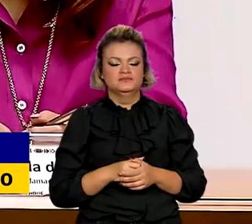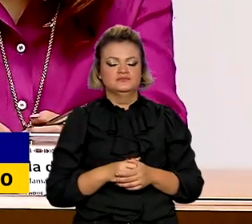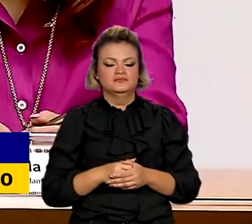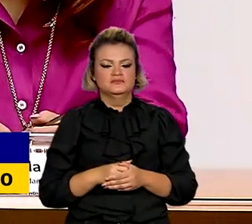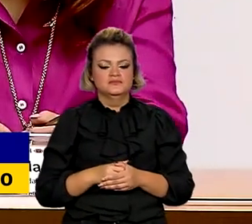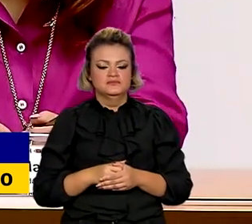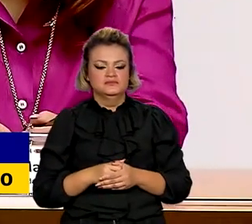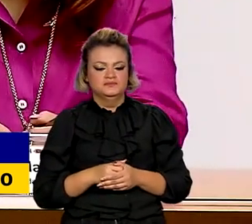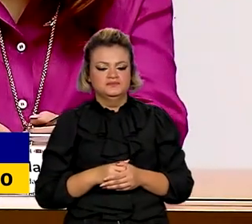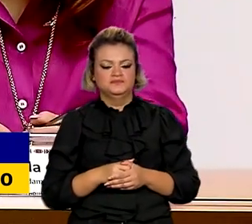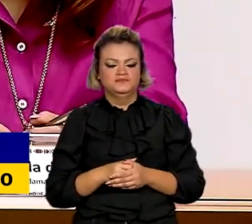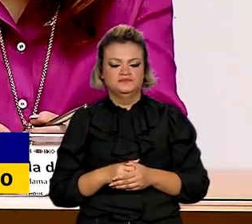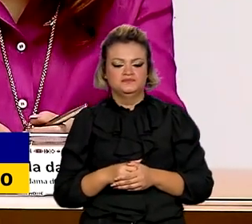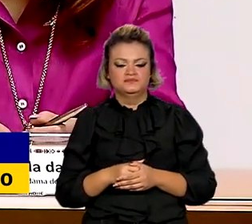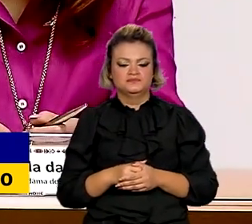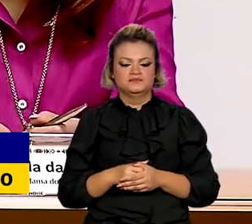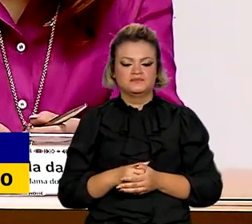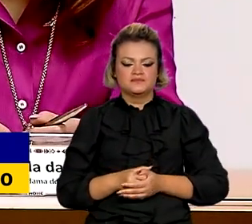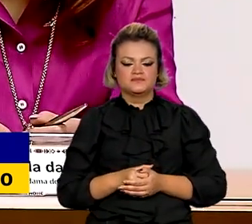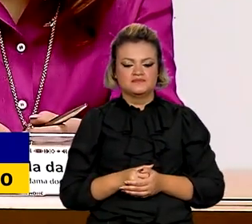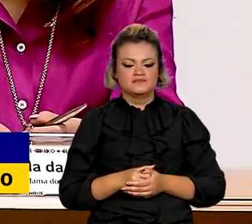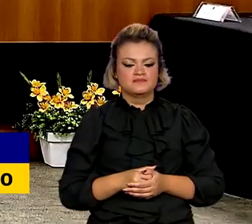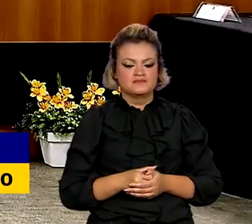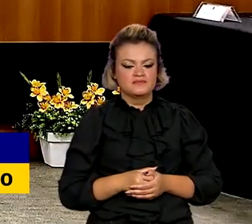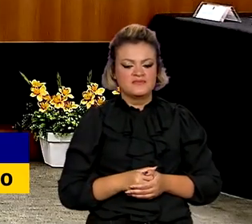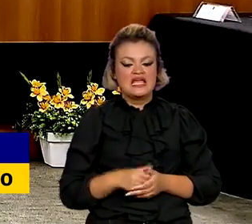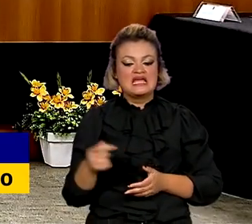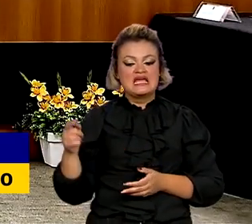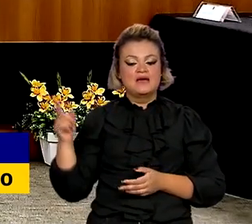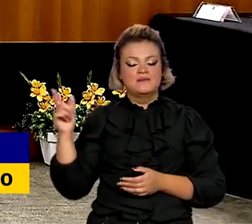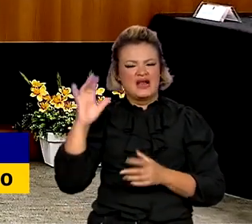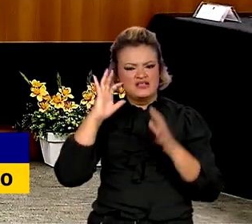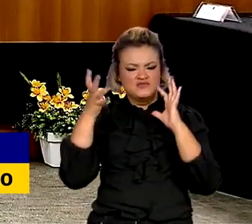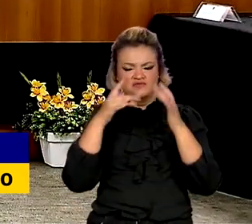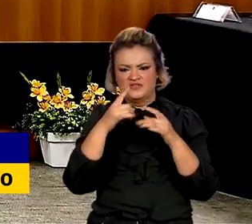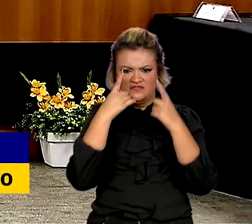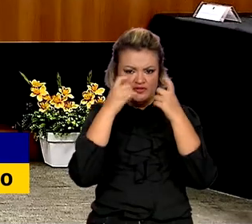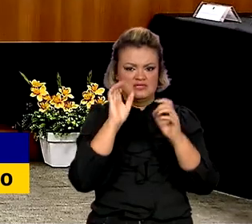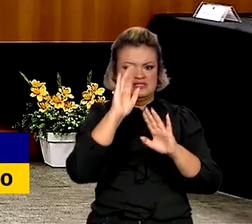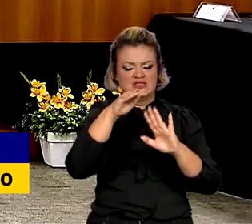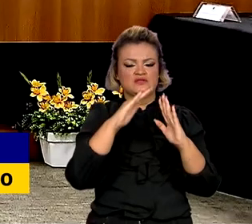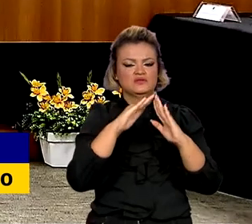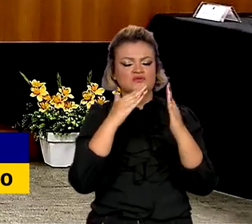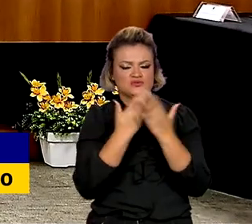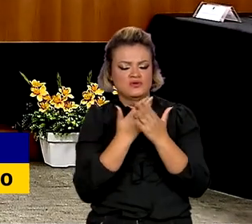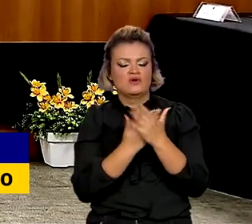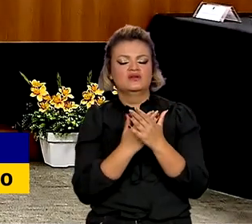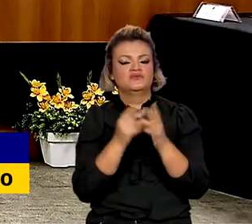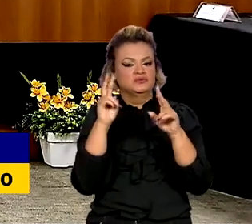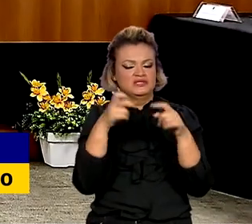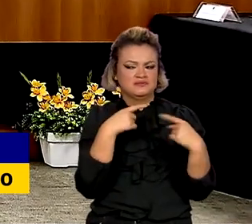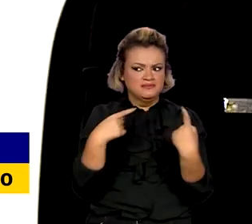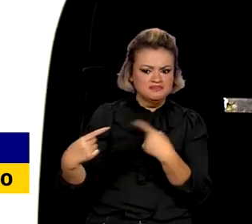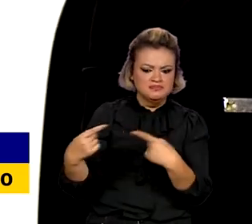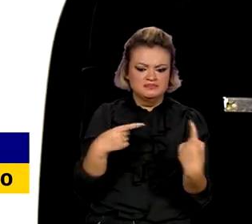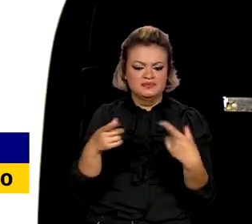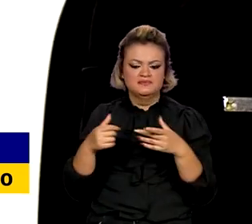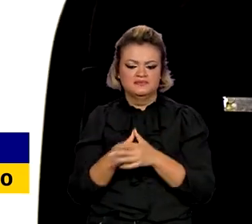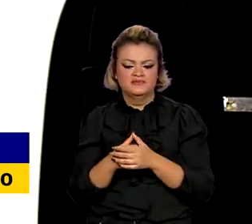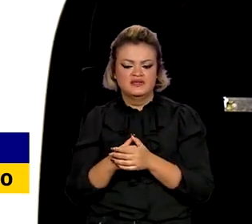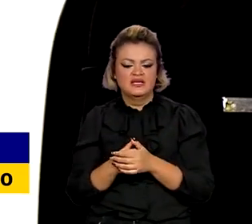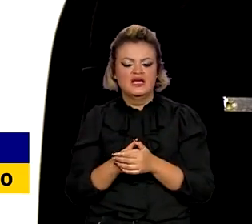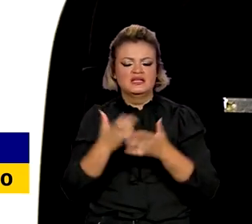Cidadania, substituta Rita Oliveira. O combate à violência nas escolas foi um dos temas debatidos. Esse é um